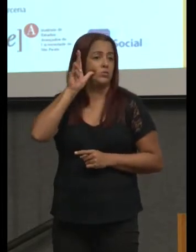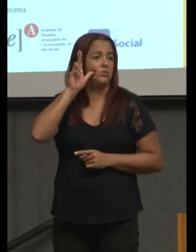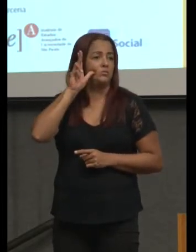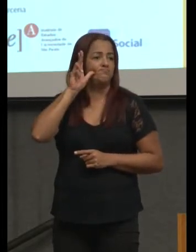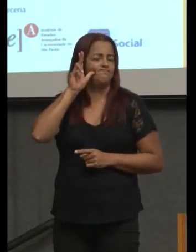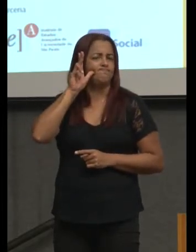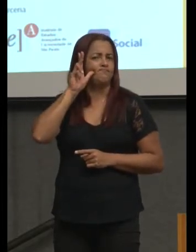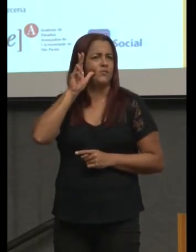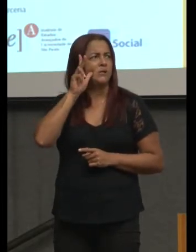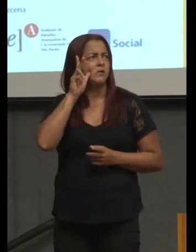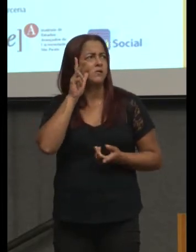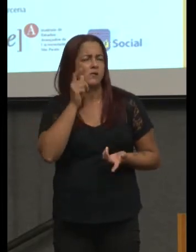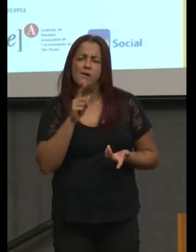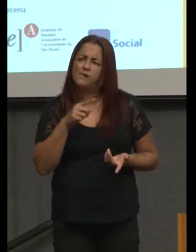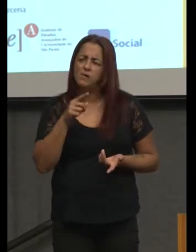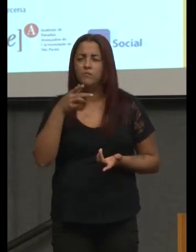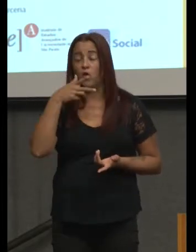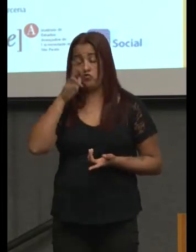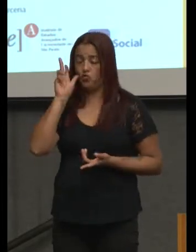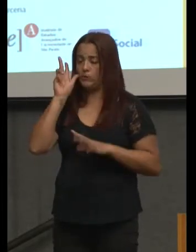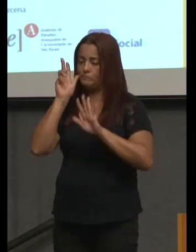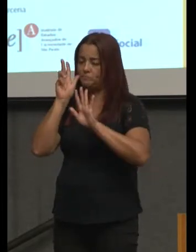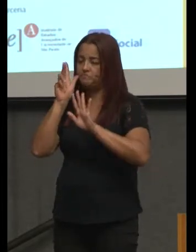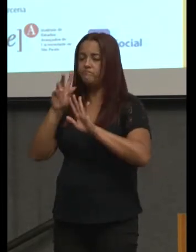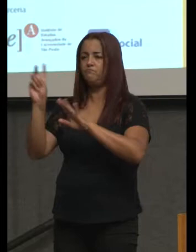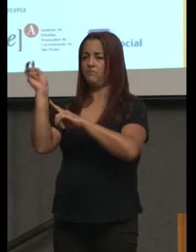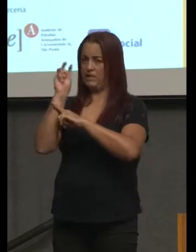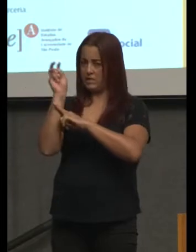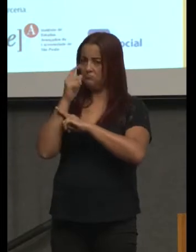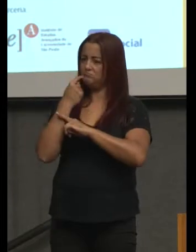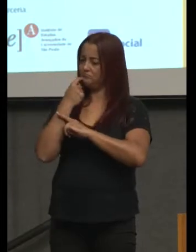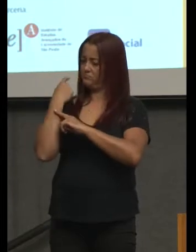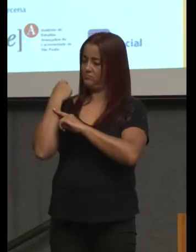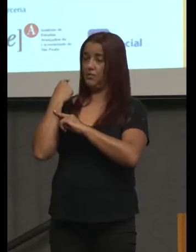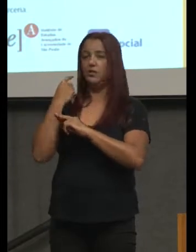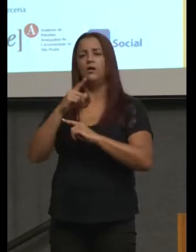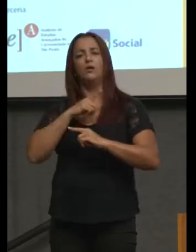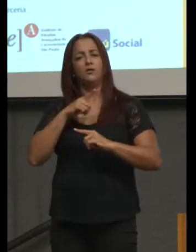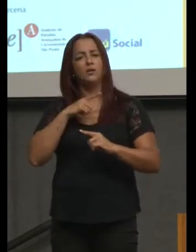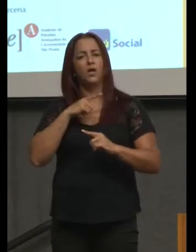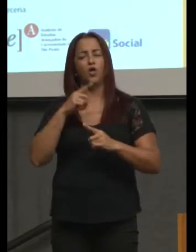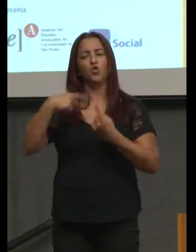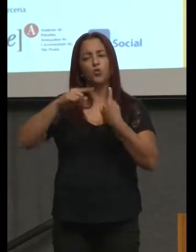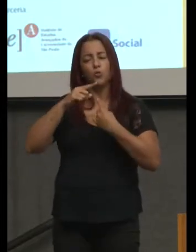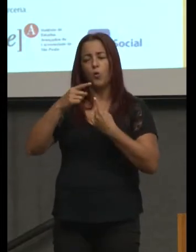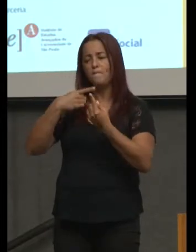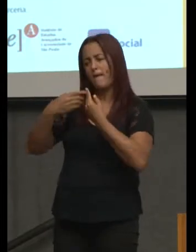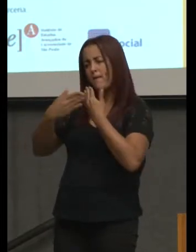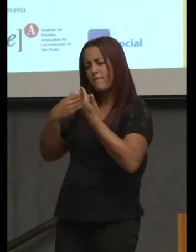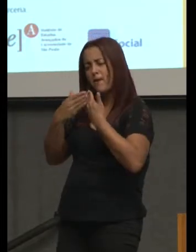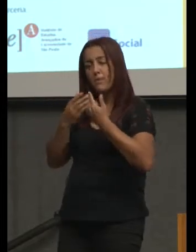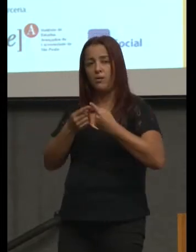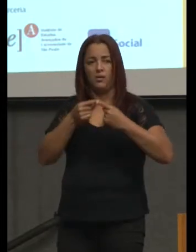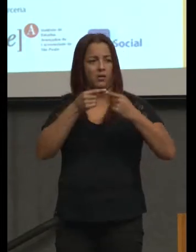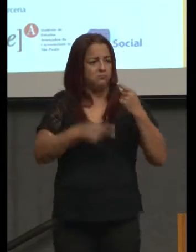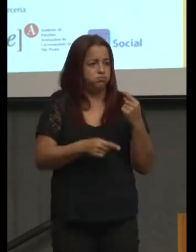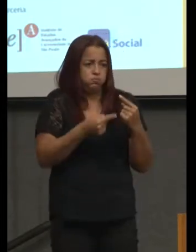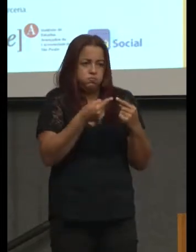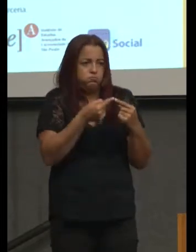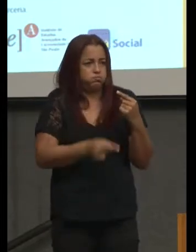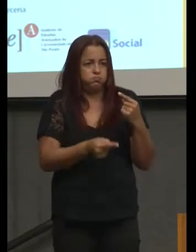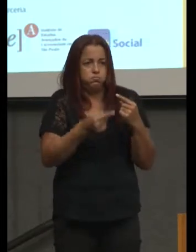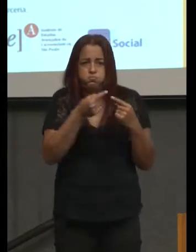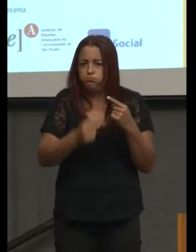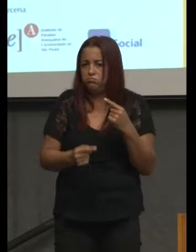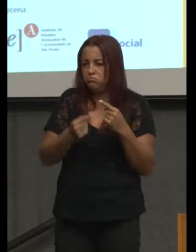não foi ontem mesmo, anteontem, quinta-feira, nós discordamos várias vezes. Você diz, não, espera aí,